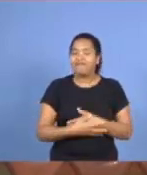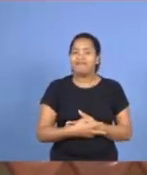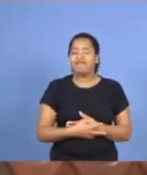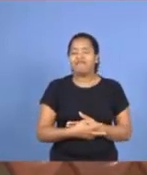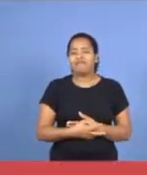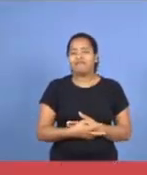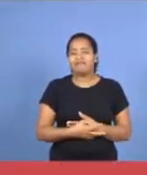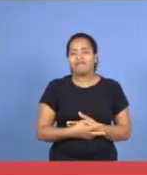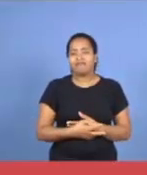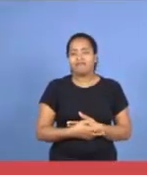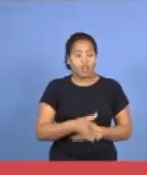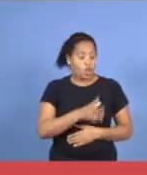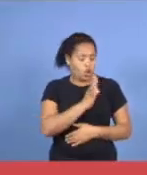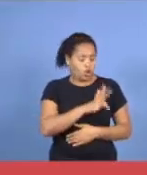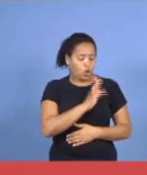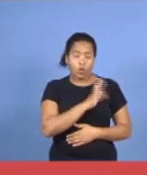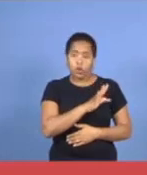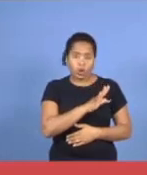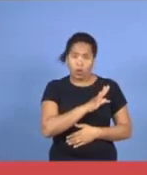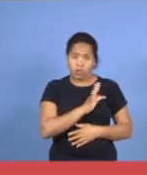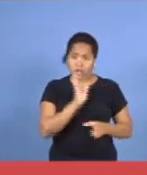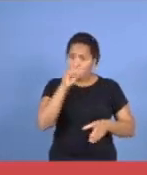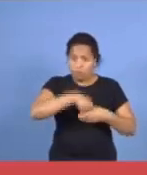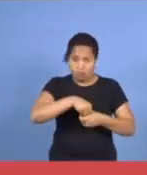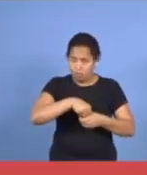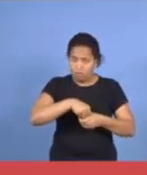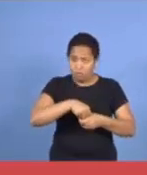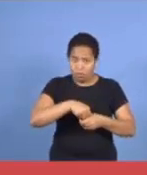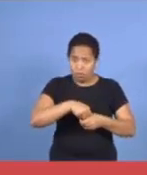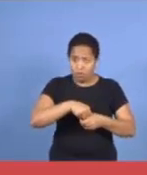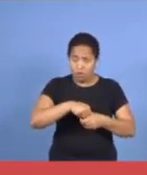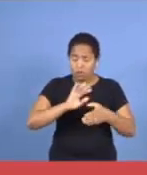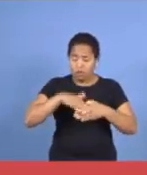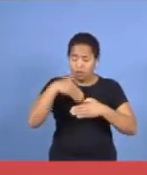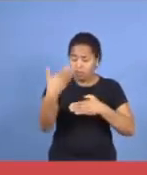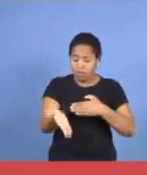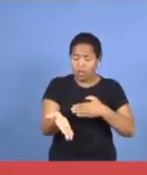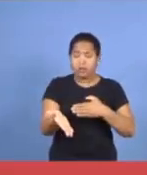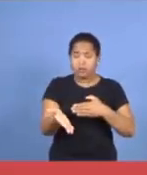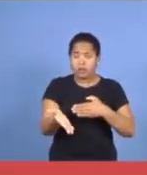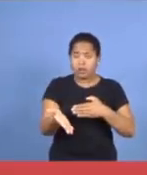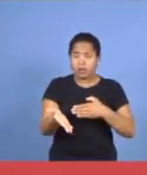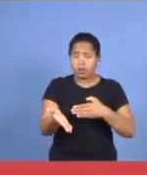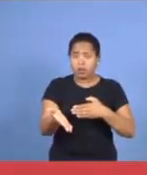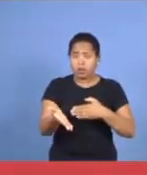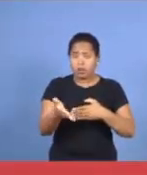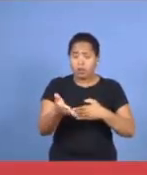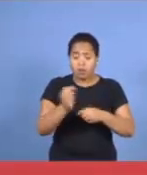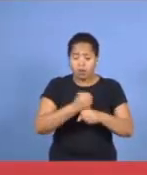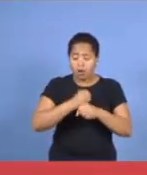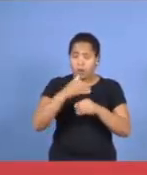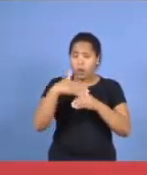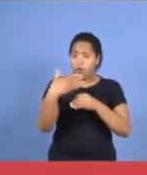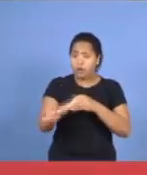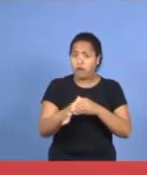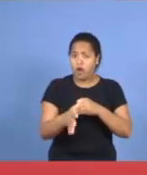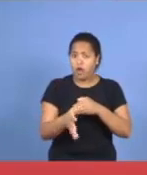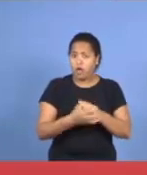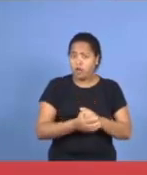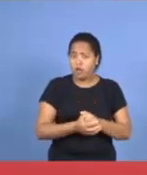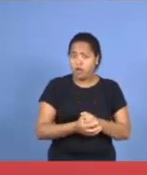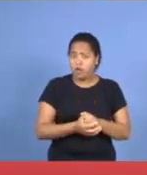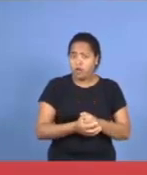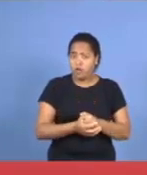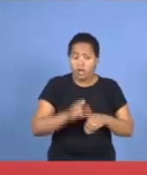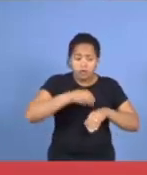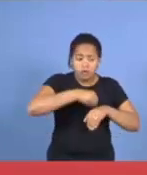Tobias, Tobias no meio de tudo isso, maior felicidade, do lado de fora, fora da obra, dando pitaco, para os que estão servindo